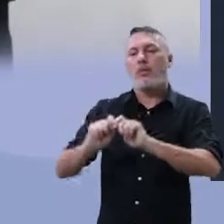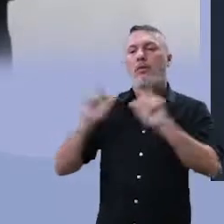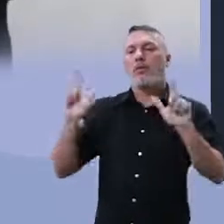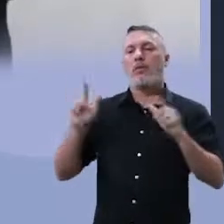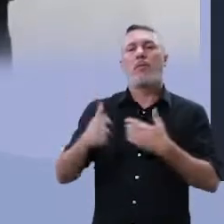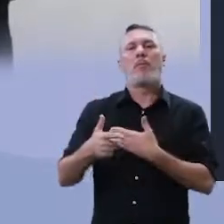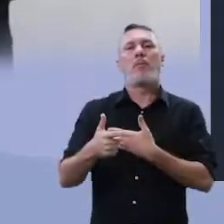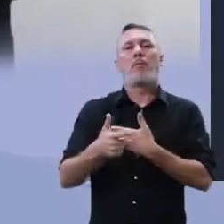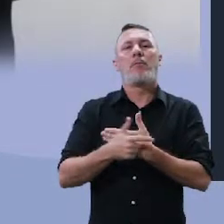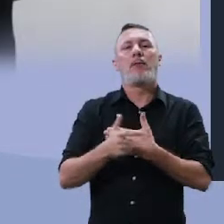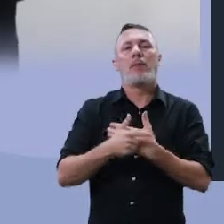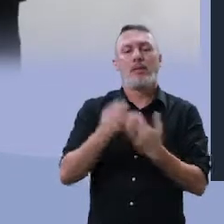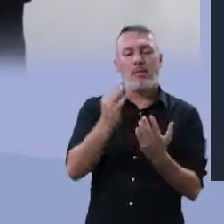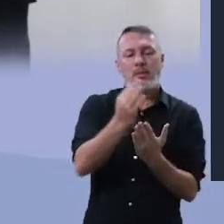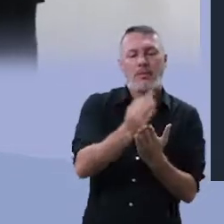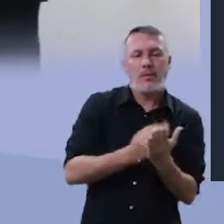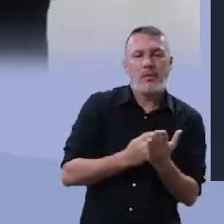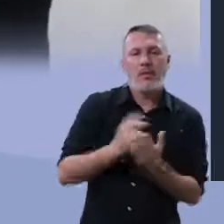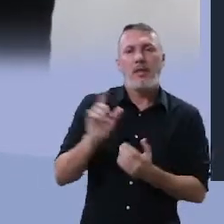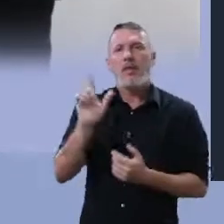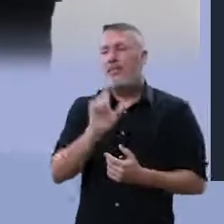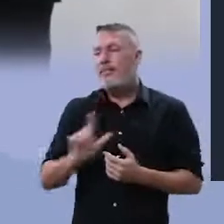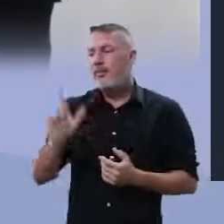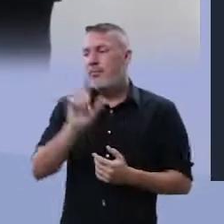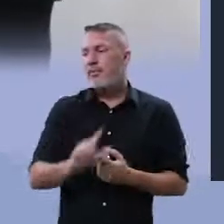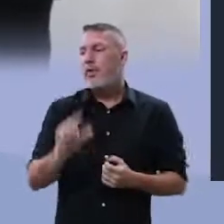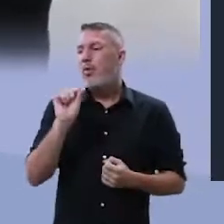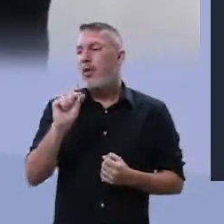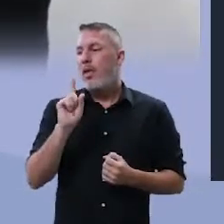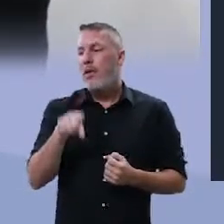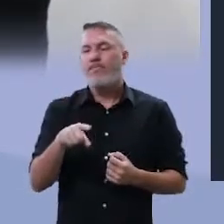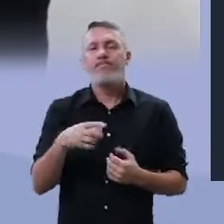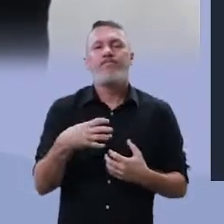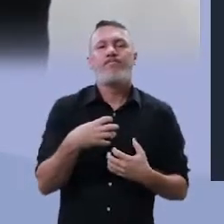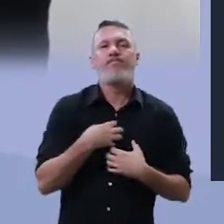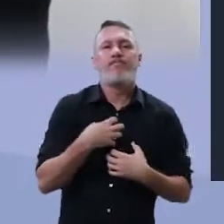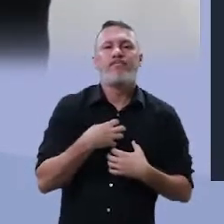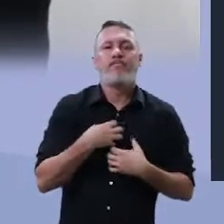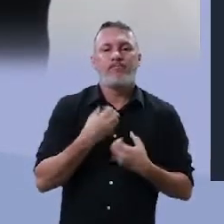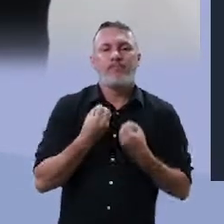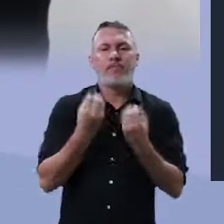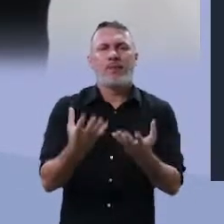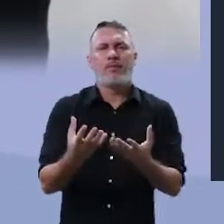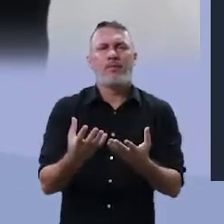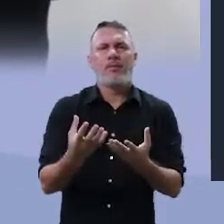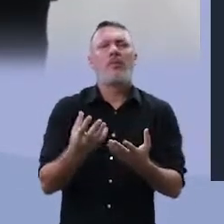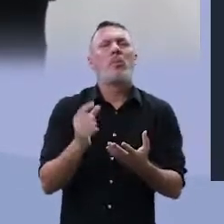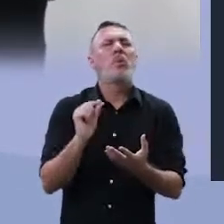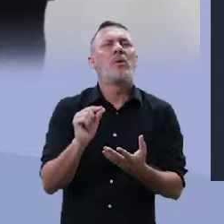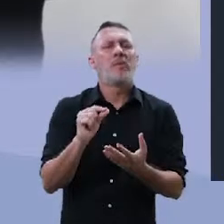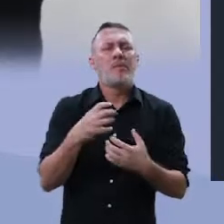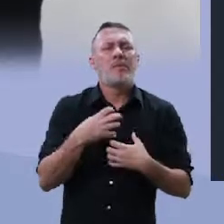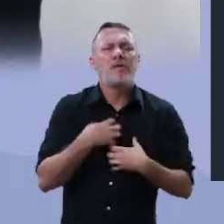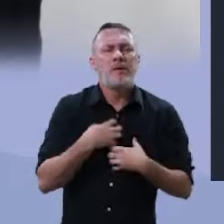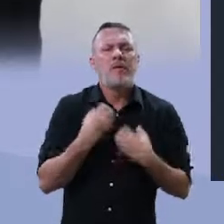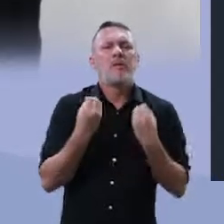papel do texto literário inicial, sensibilizar. Por meio de que eu sensibilizo? Por meio de uma